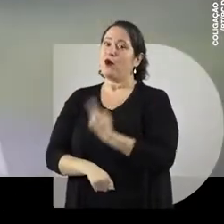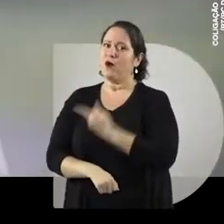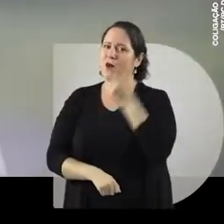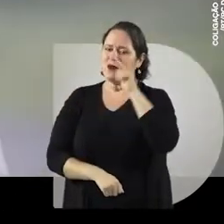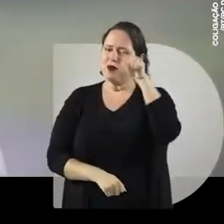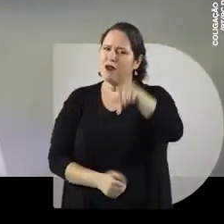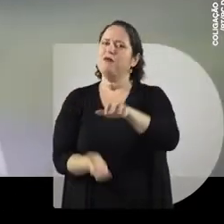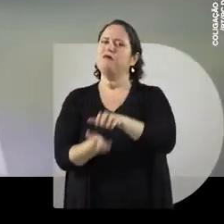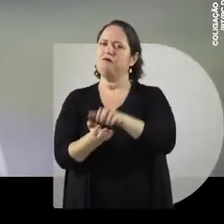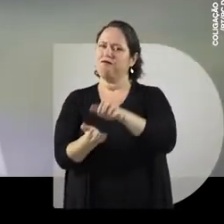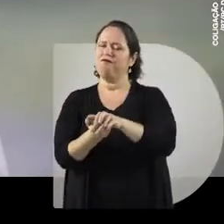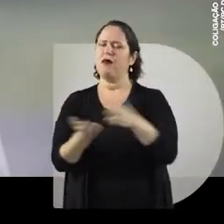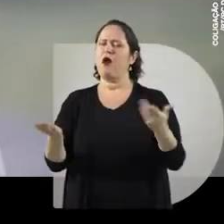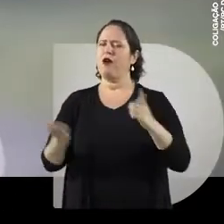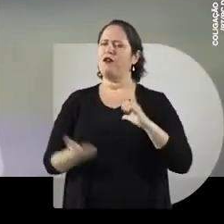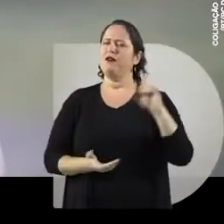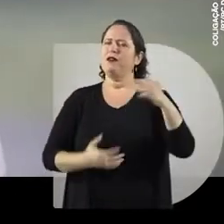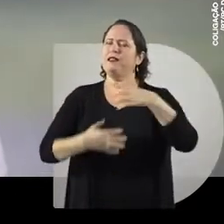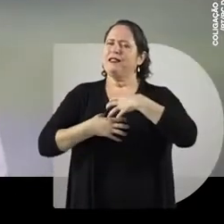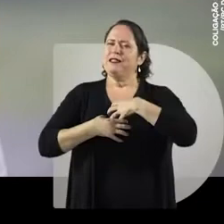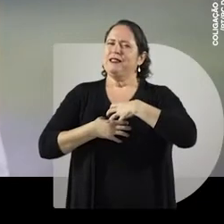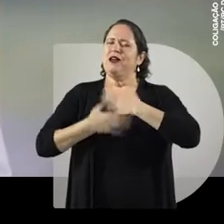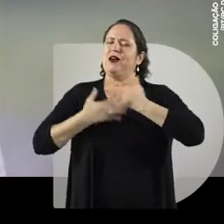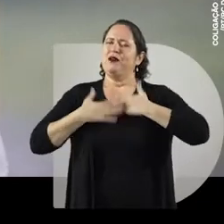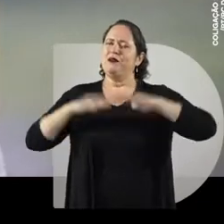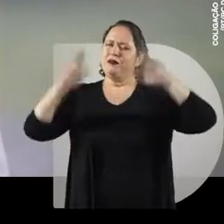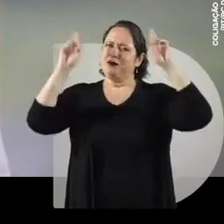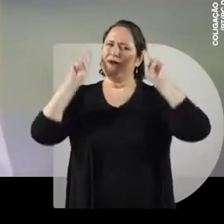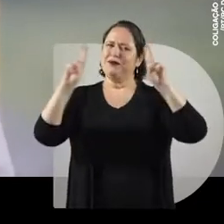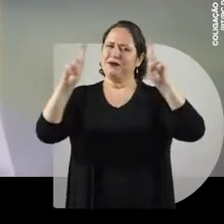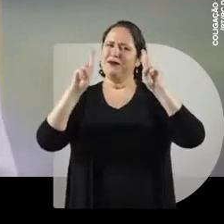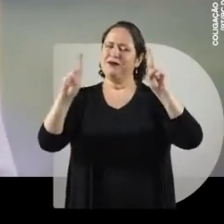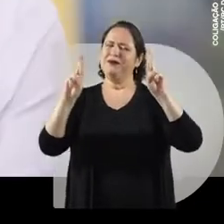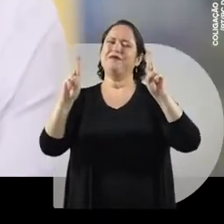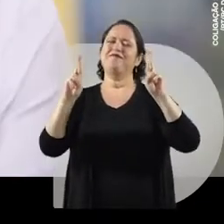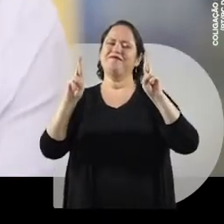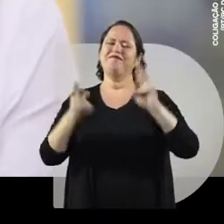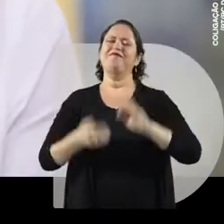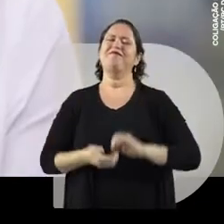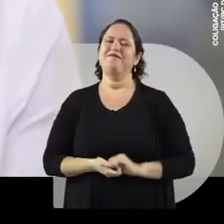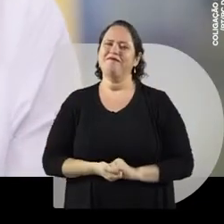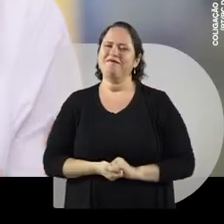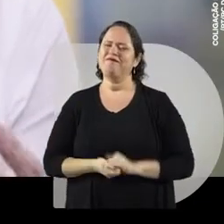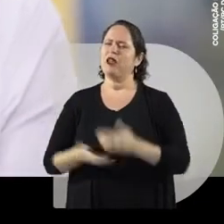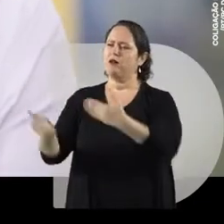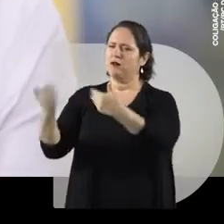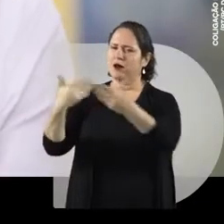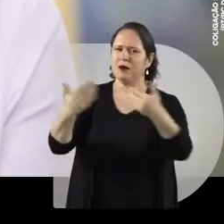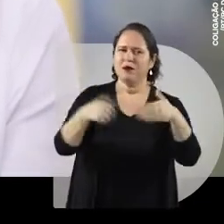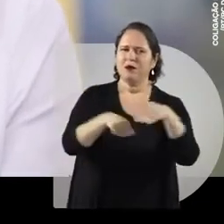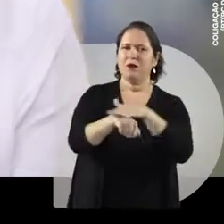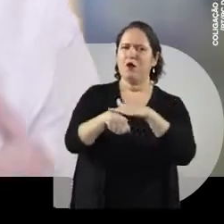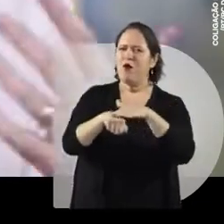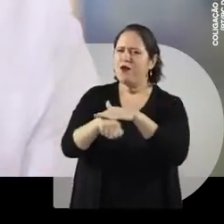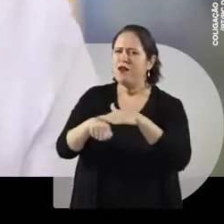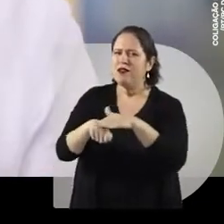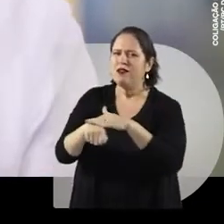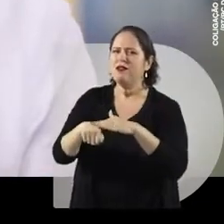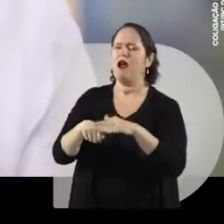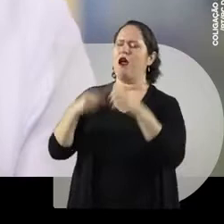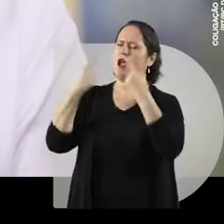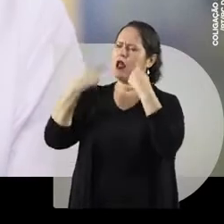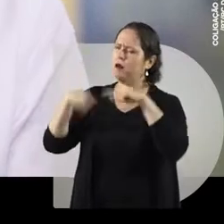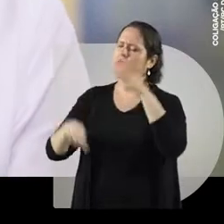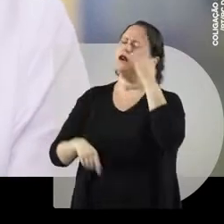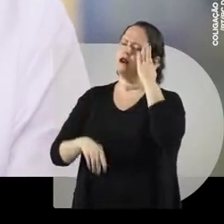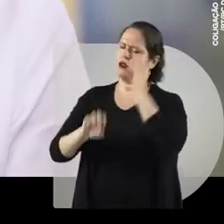em Pernambuco. Confesso que sai daqui muito mais animado, mas verdadeiramente muito mais animado. escutar, conversar, ouvir críticas,